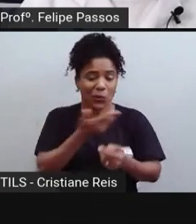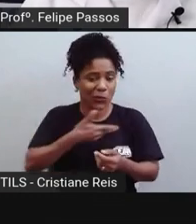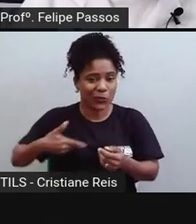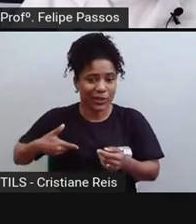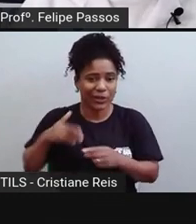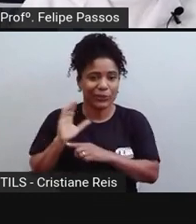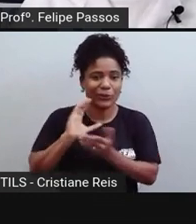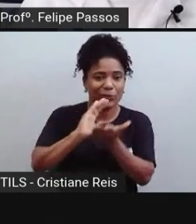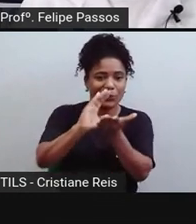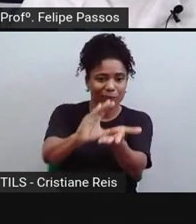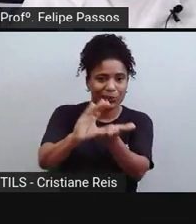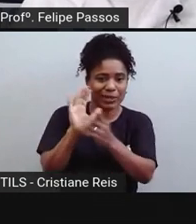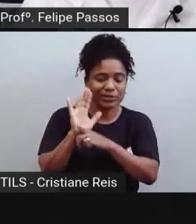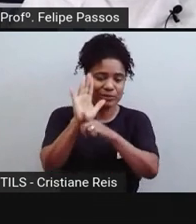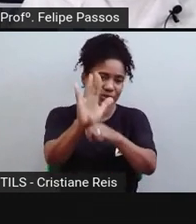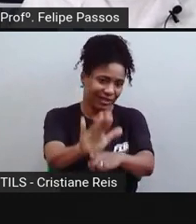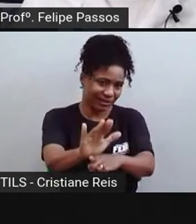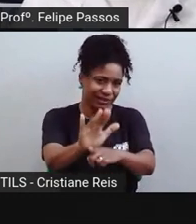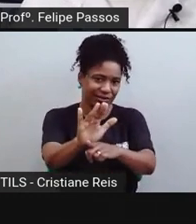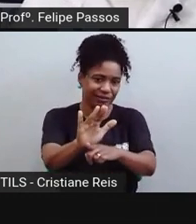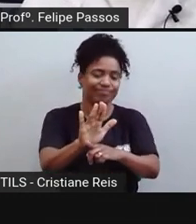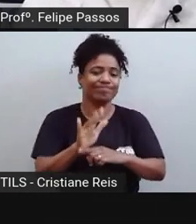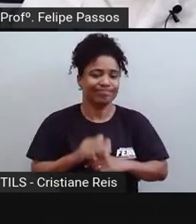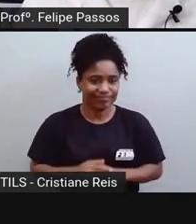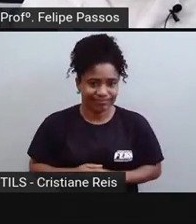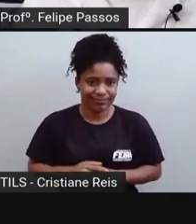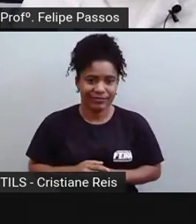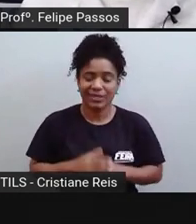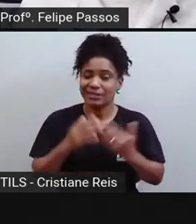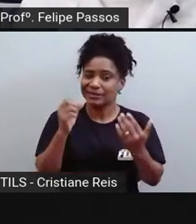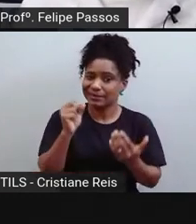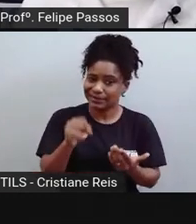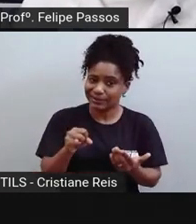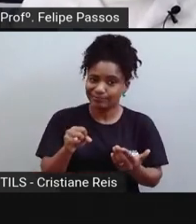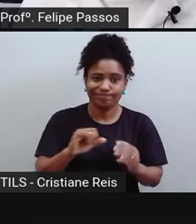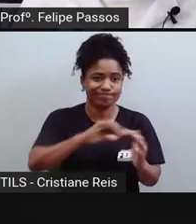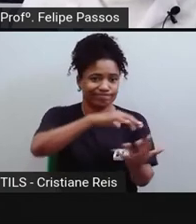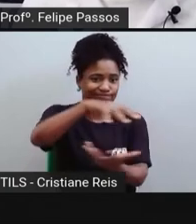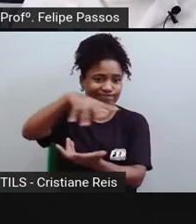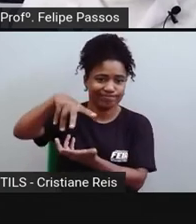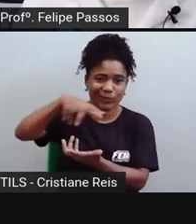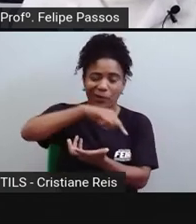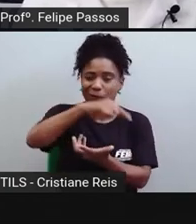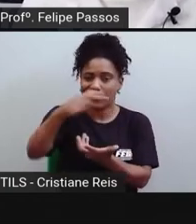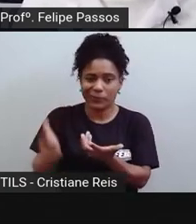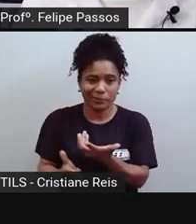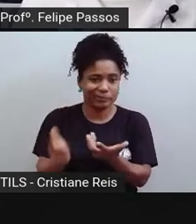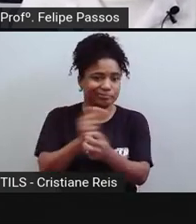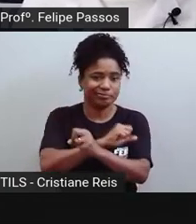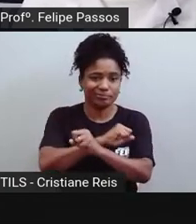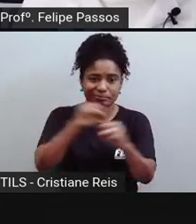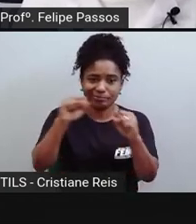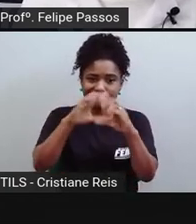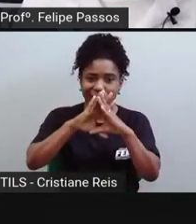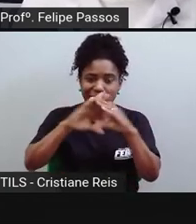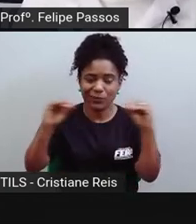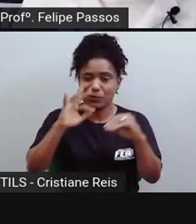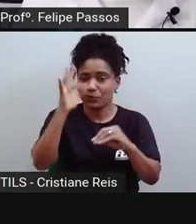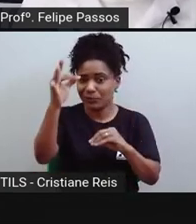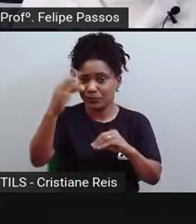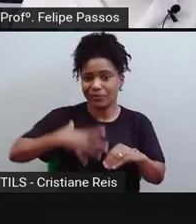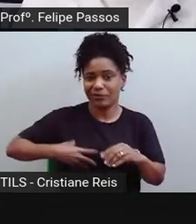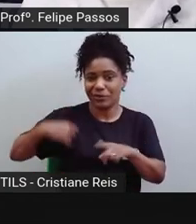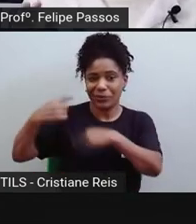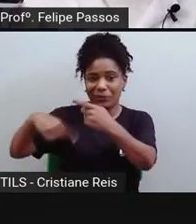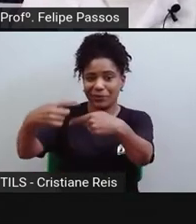grandes líderes, para que isso aconteça. Senão, não vai sobrar planeta para a gente no futuro, para os nossos filhos, nossos netos. Tá bom?